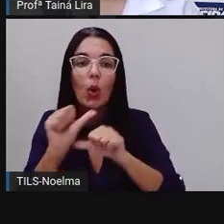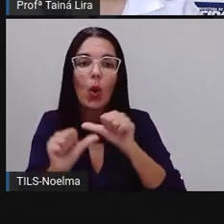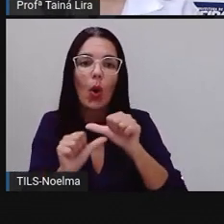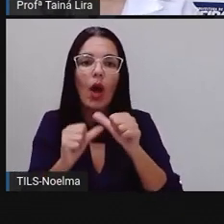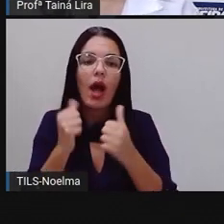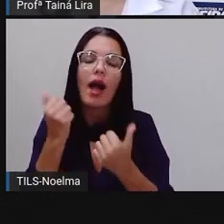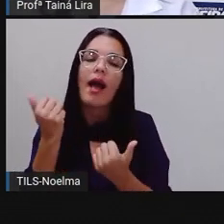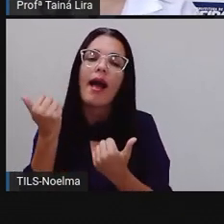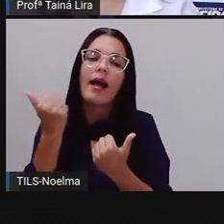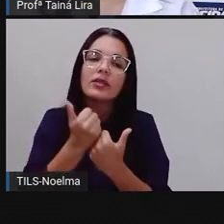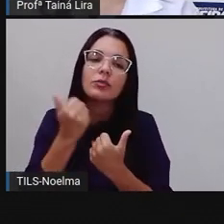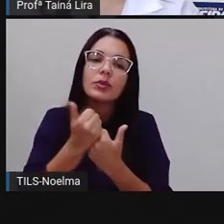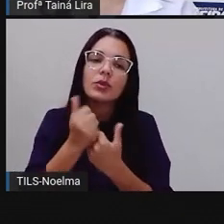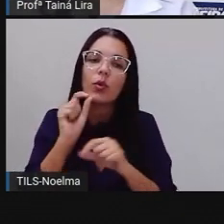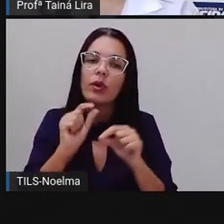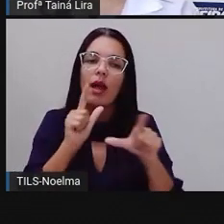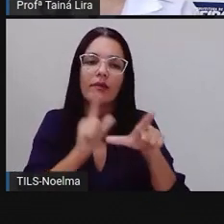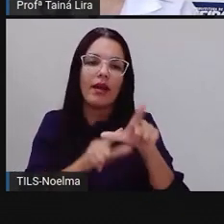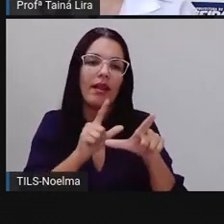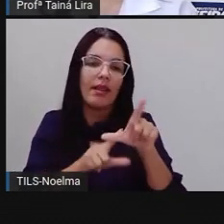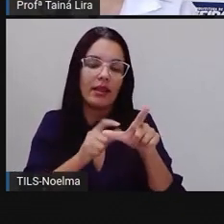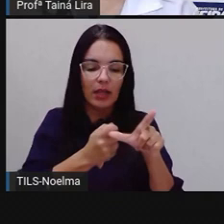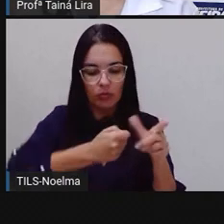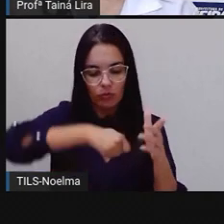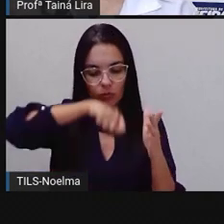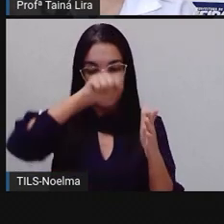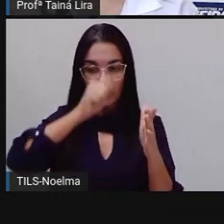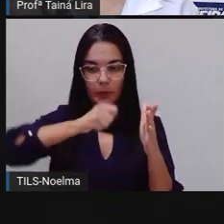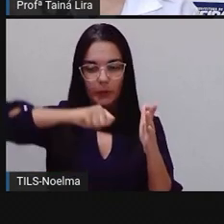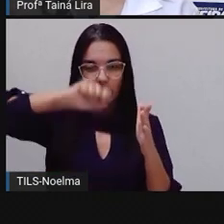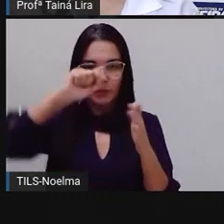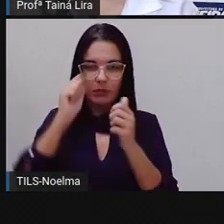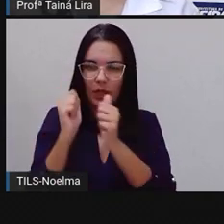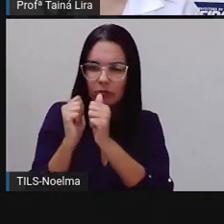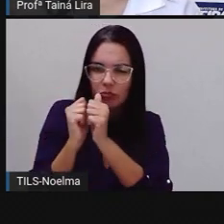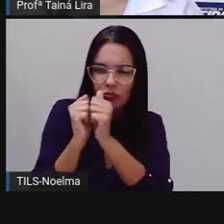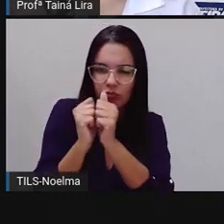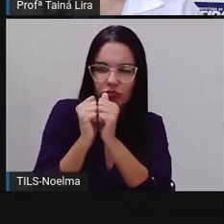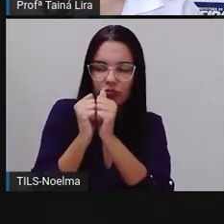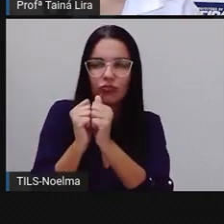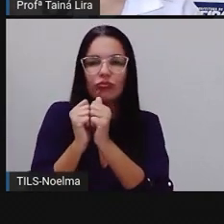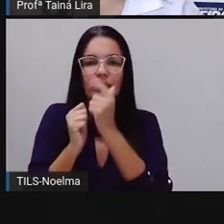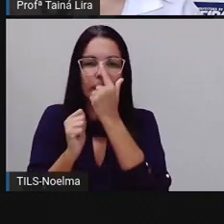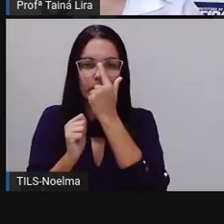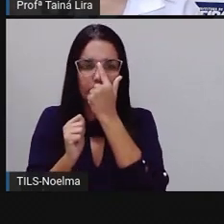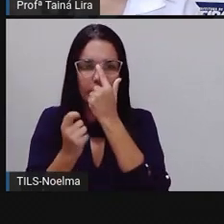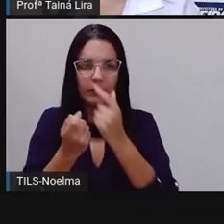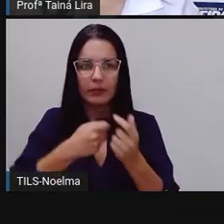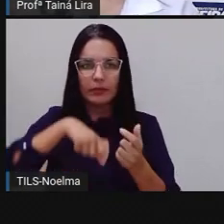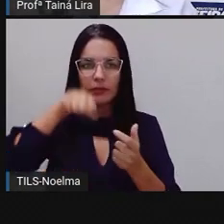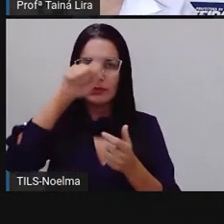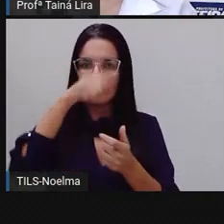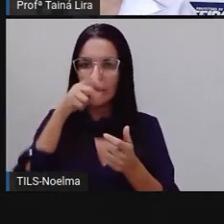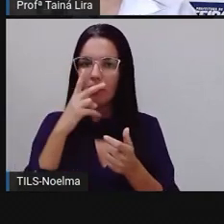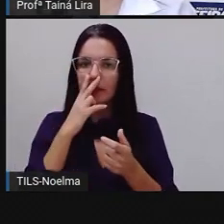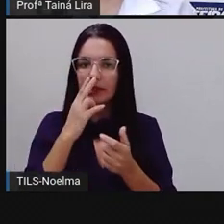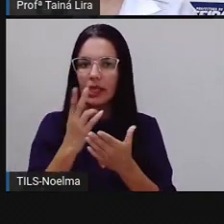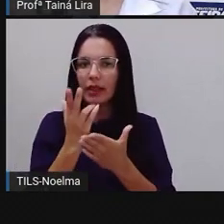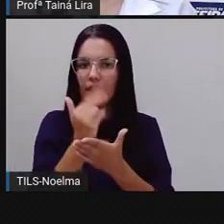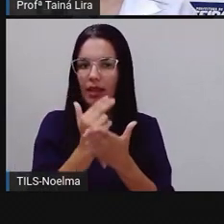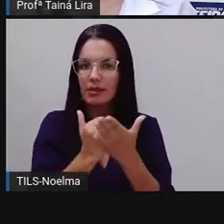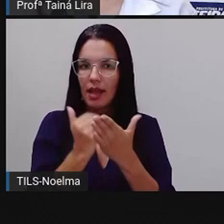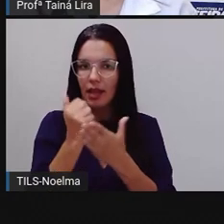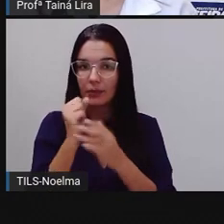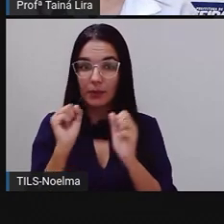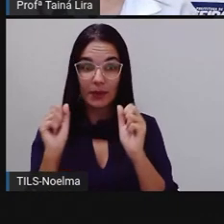a letra, tá? Em vez de escrever em bastão, escrevemos aí com letra cursiva, tá bom?